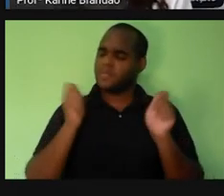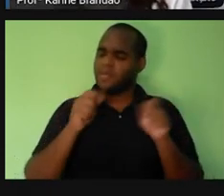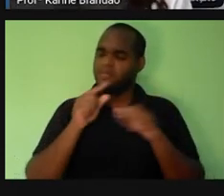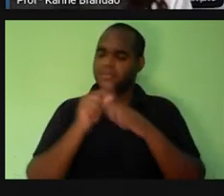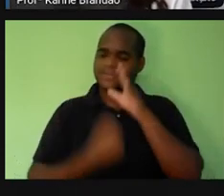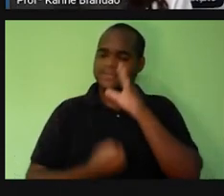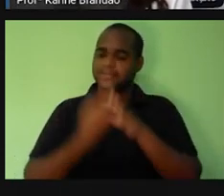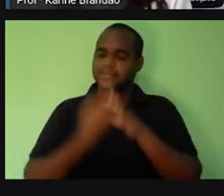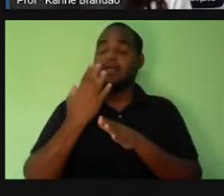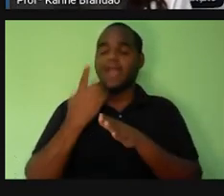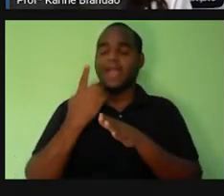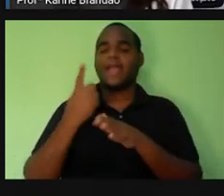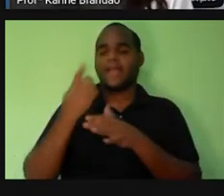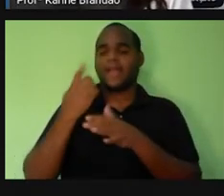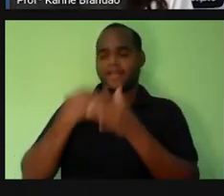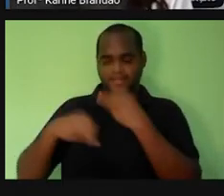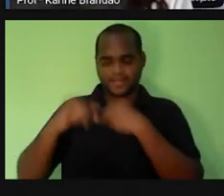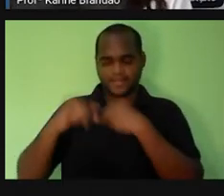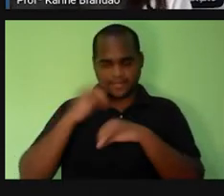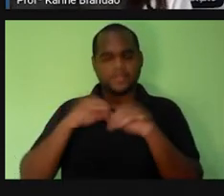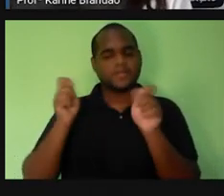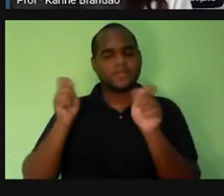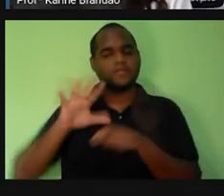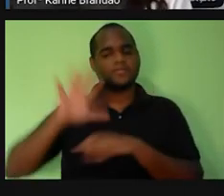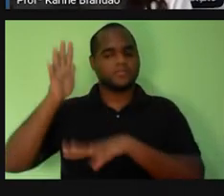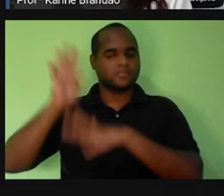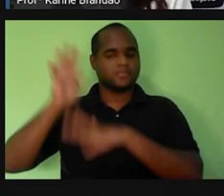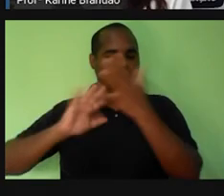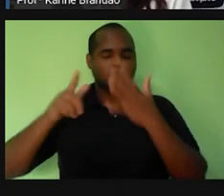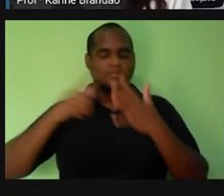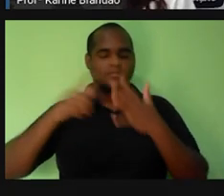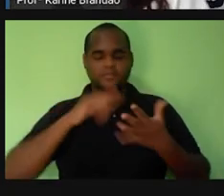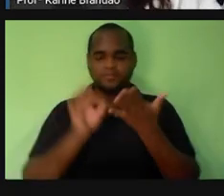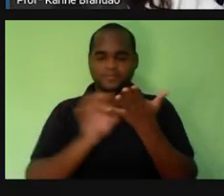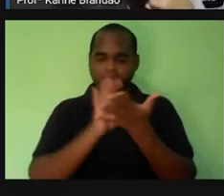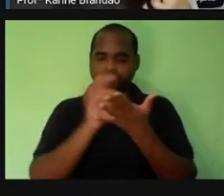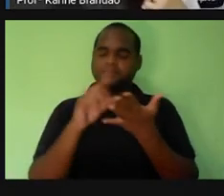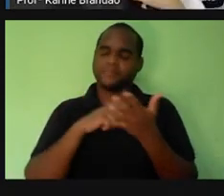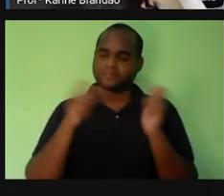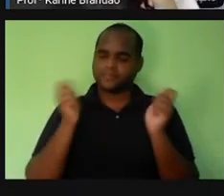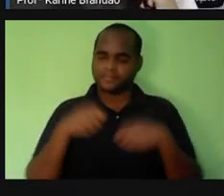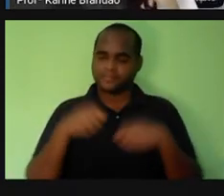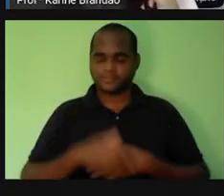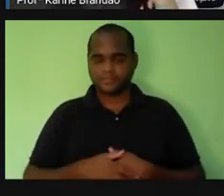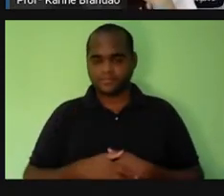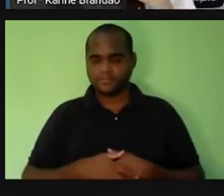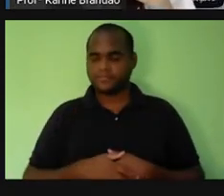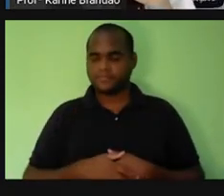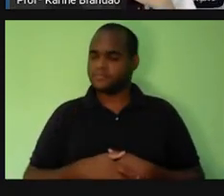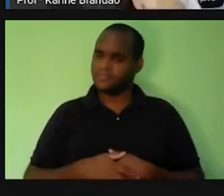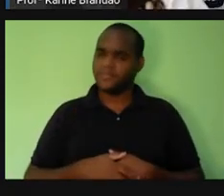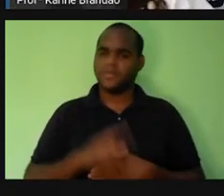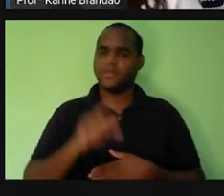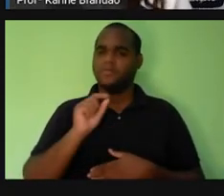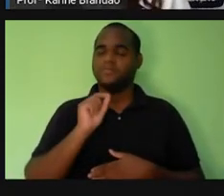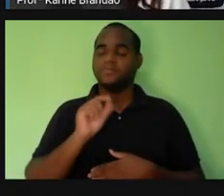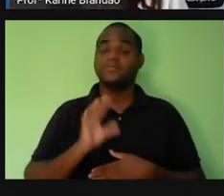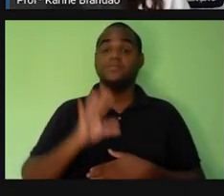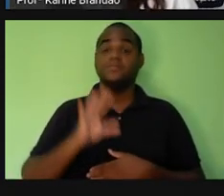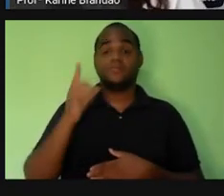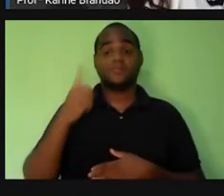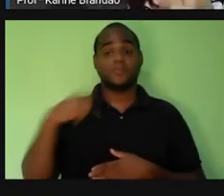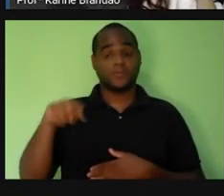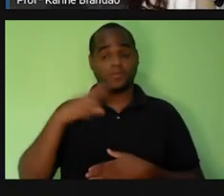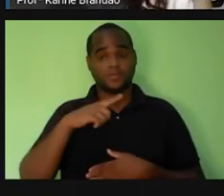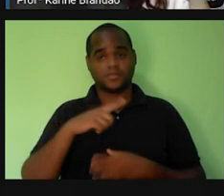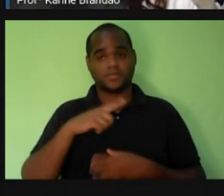de energia aconteça nas nossas células, tá? E o que acontece então aqui, pró? quando nós